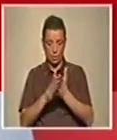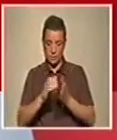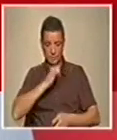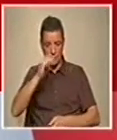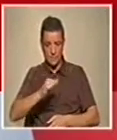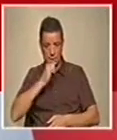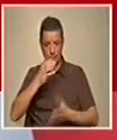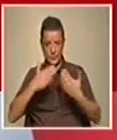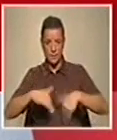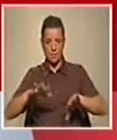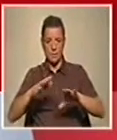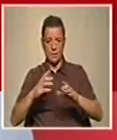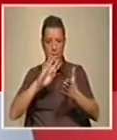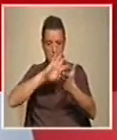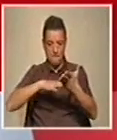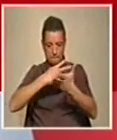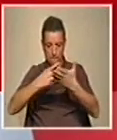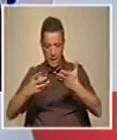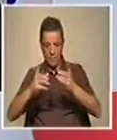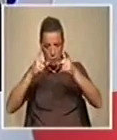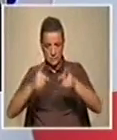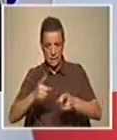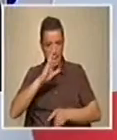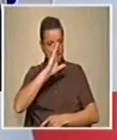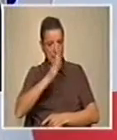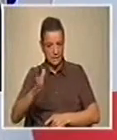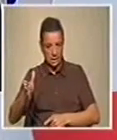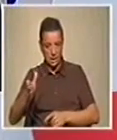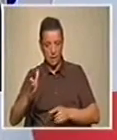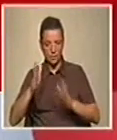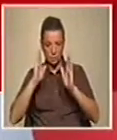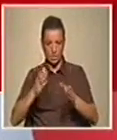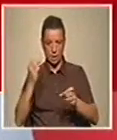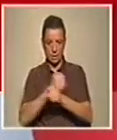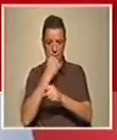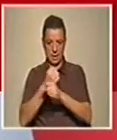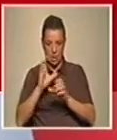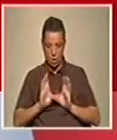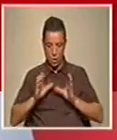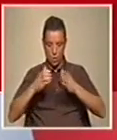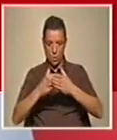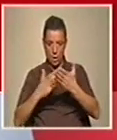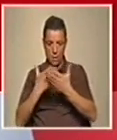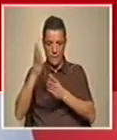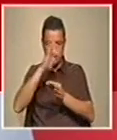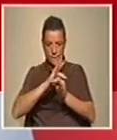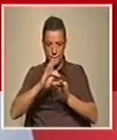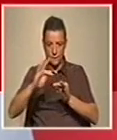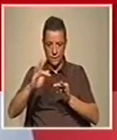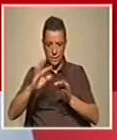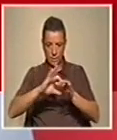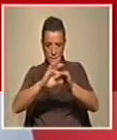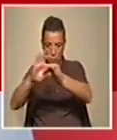mas... Mas tem um plano para pôr em prática? Sim, temos um plano para pôr em prática. Está neste momento já a trabalhar um grupo para definir uma coisa fundamental em